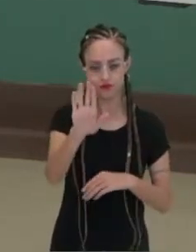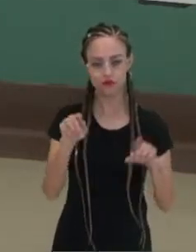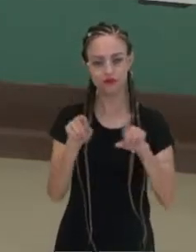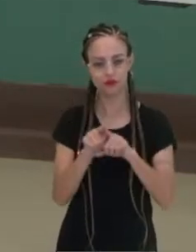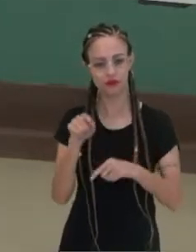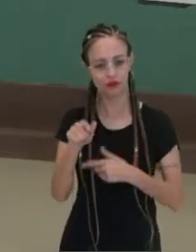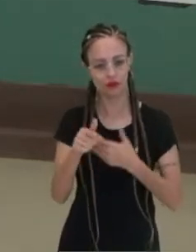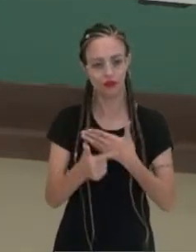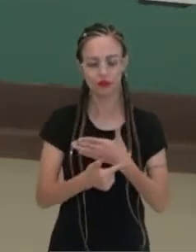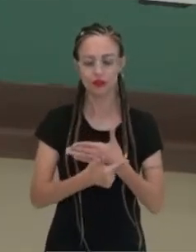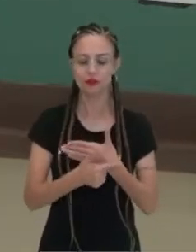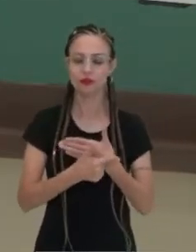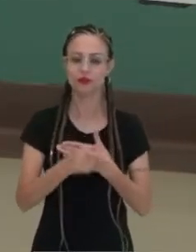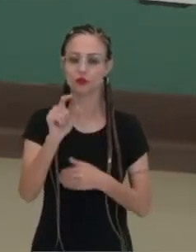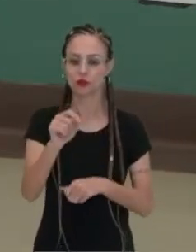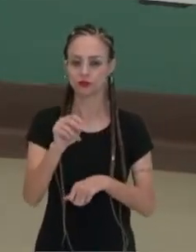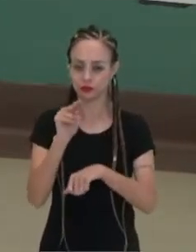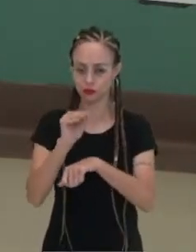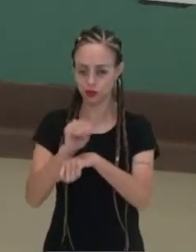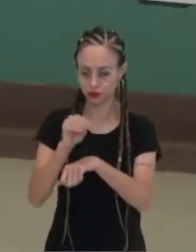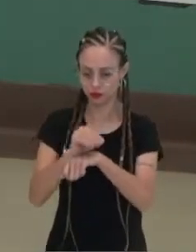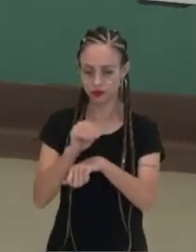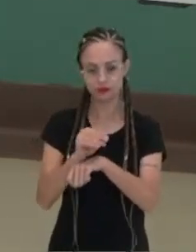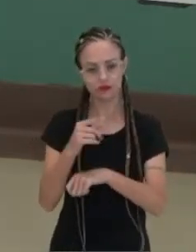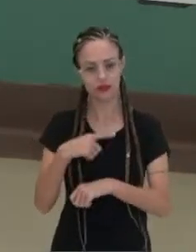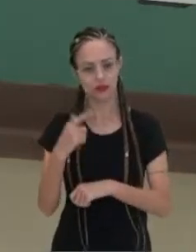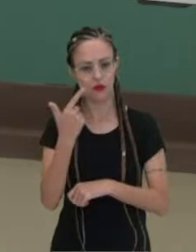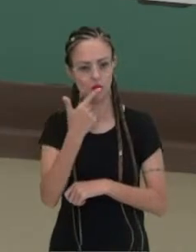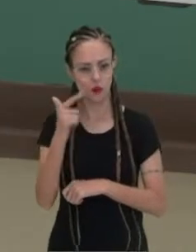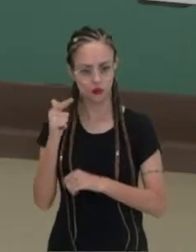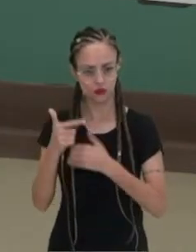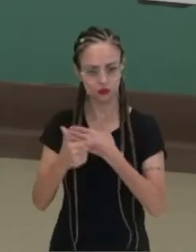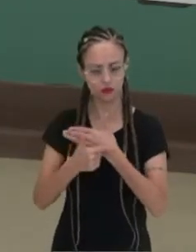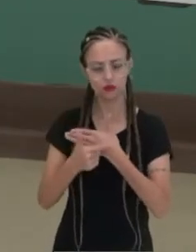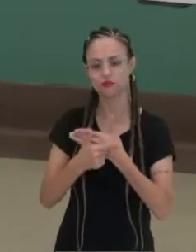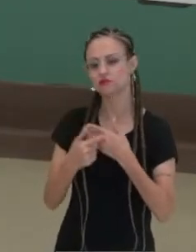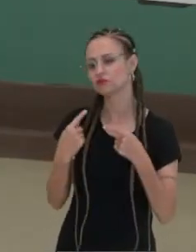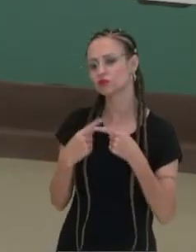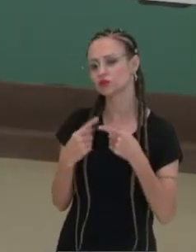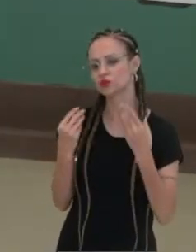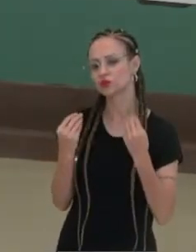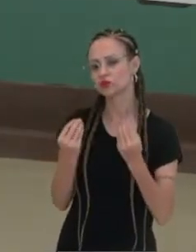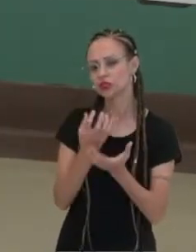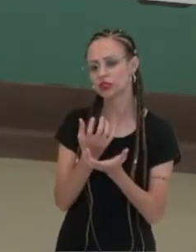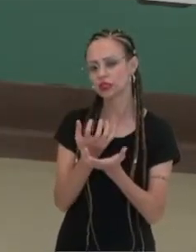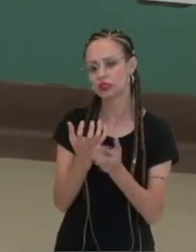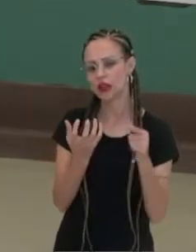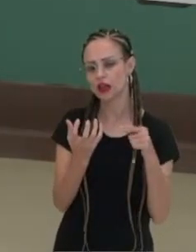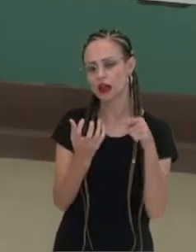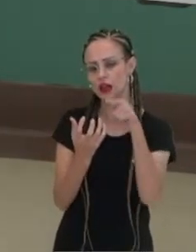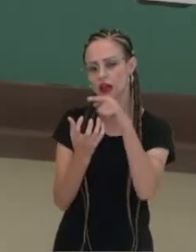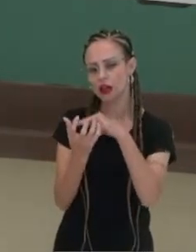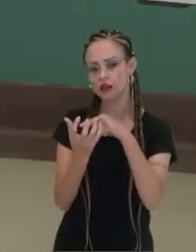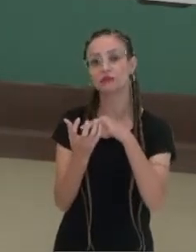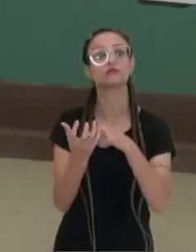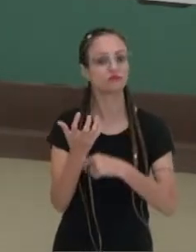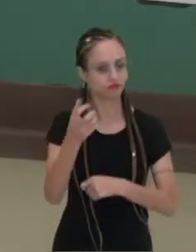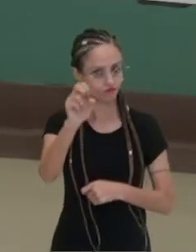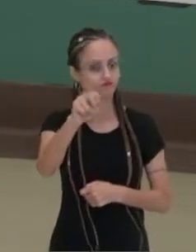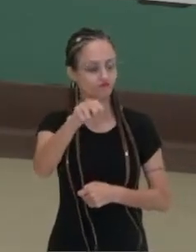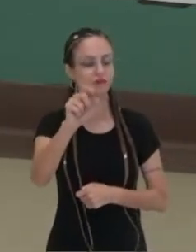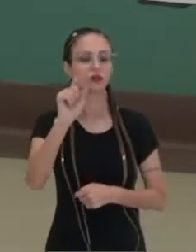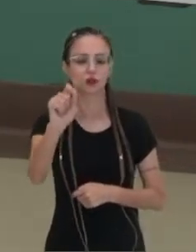função de proteção, existe alguma outra função para essas estruturas aqui? Sim,